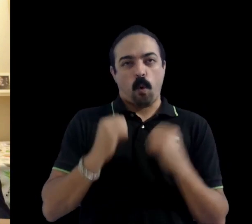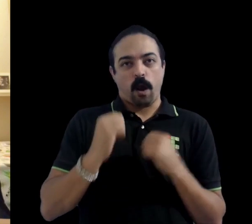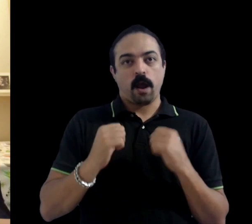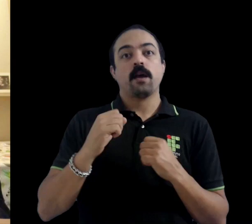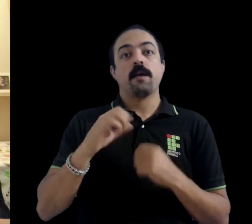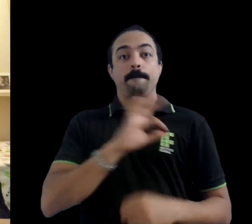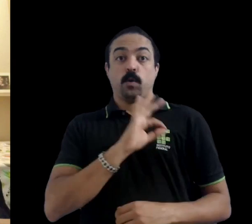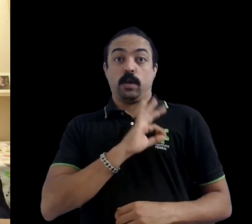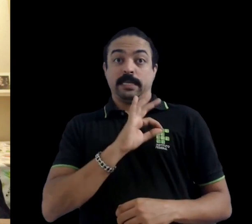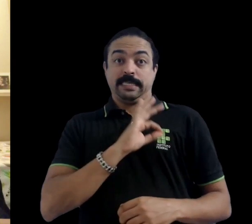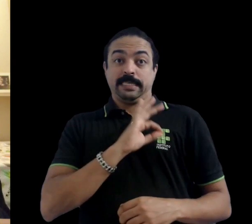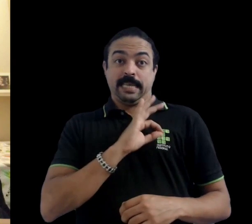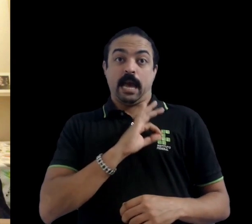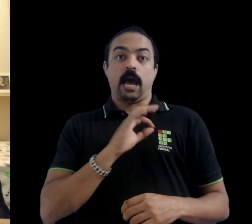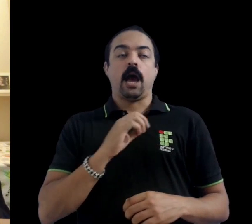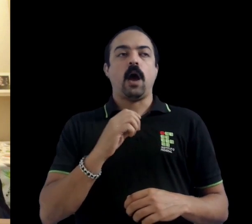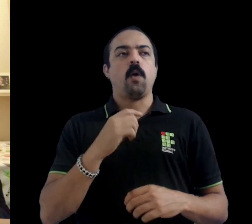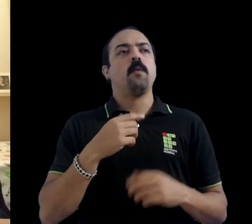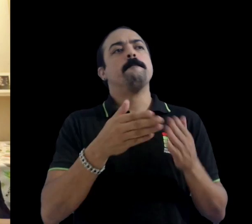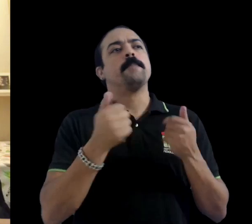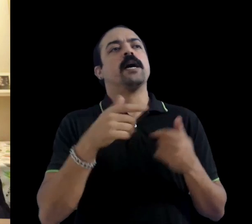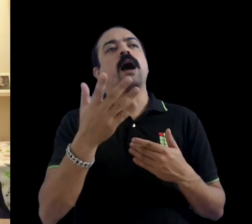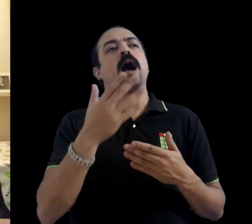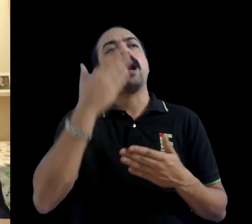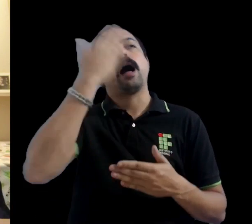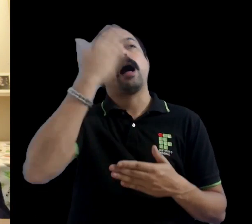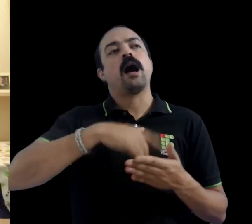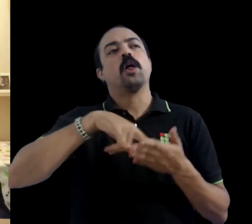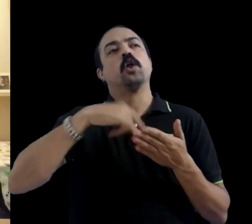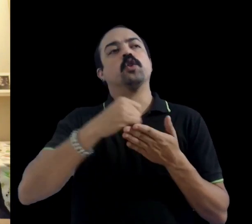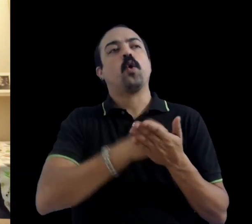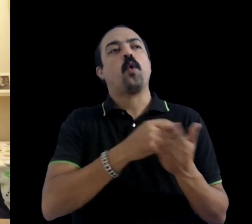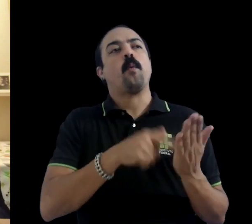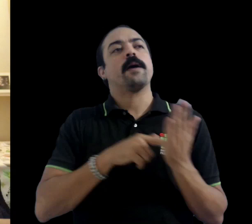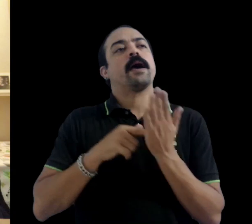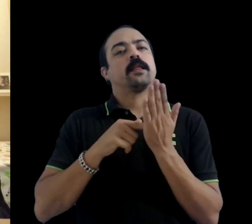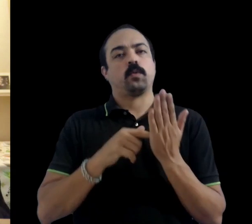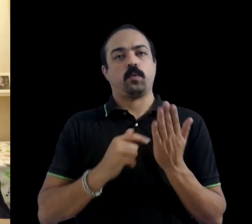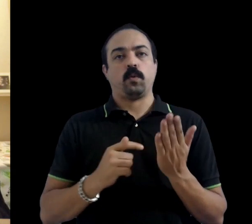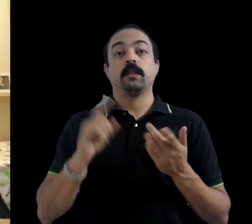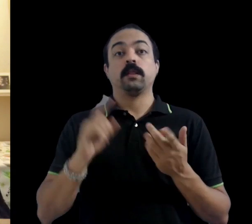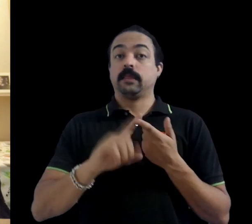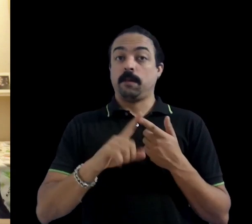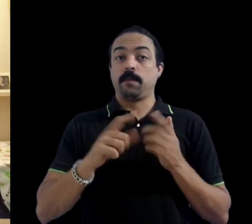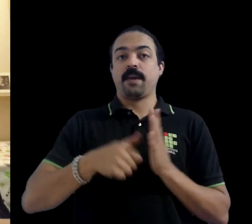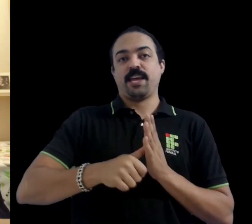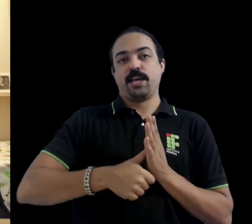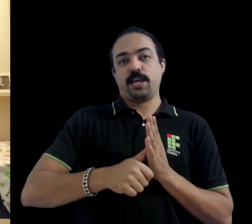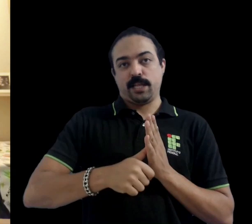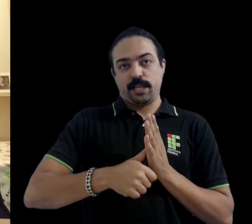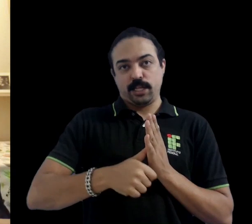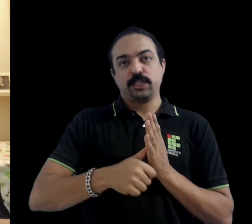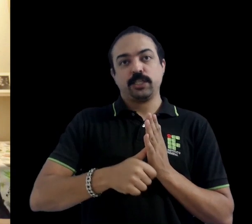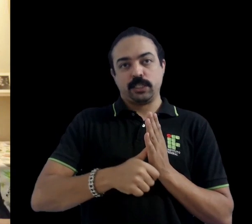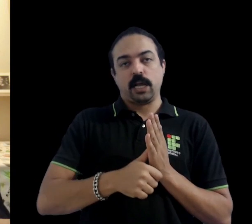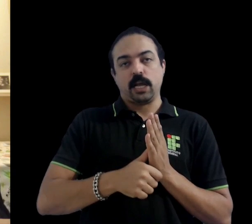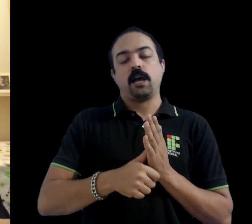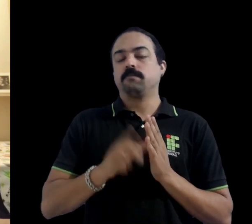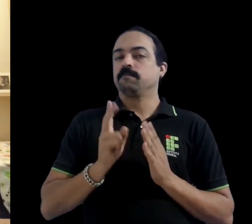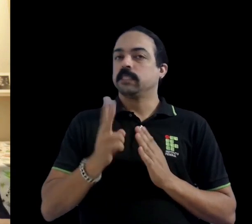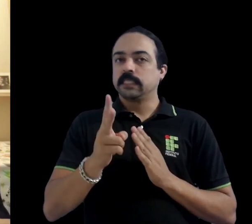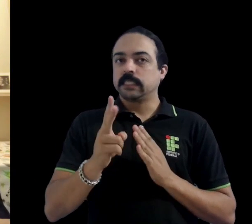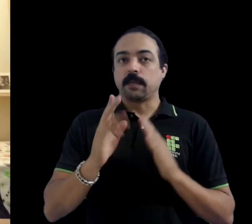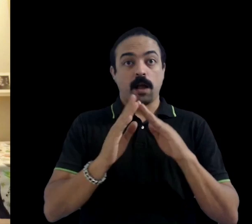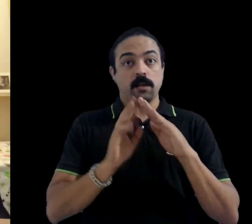cobram a declaração de saída, que é obrigatório para todo mundo que for sair. E você tem que andar também com uma